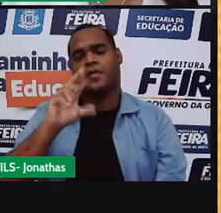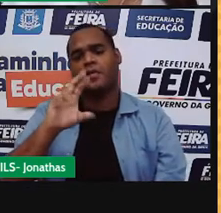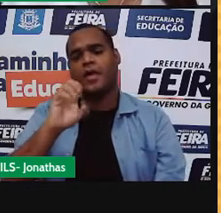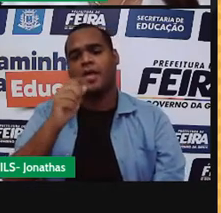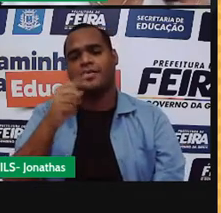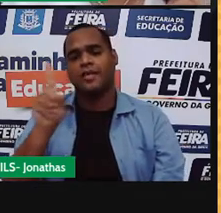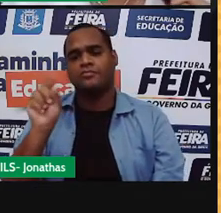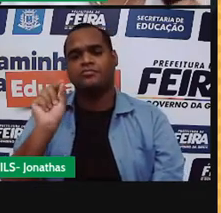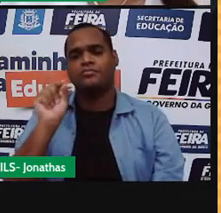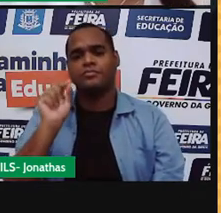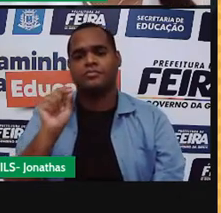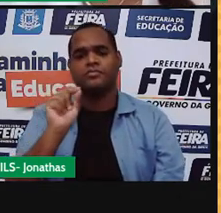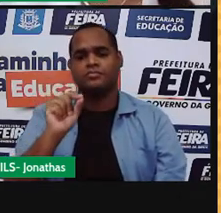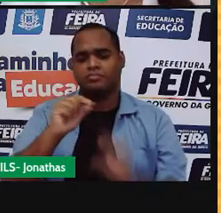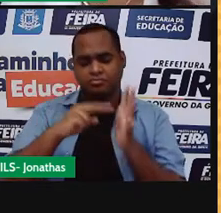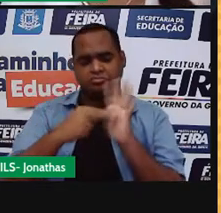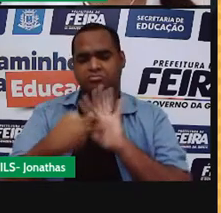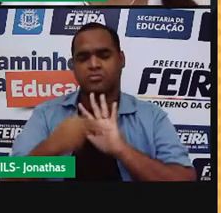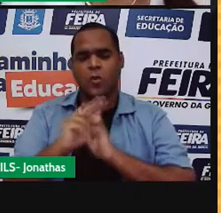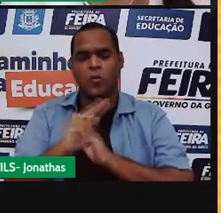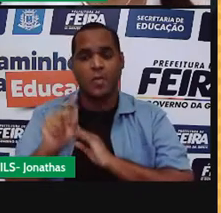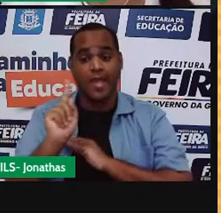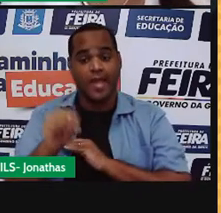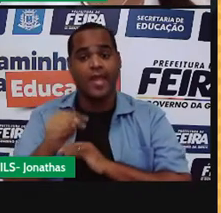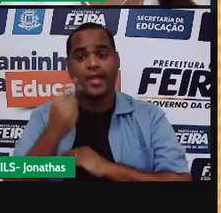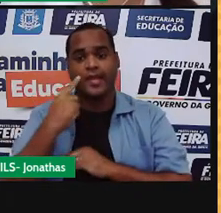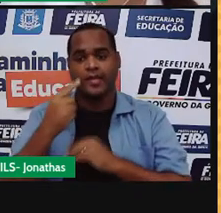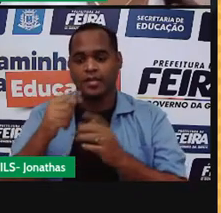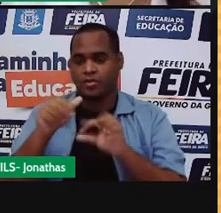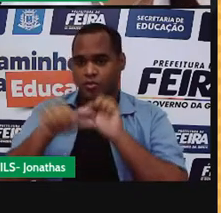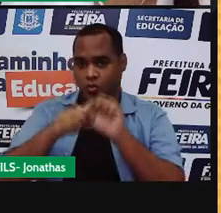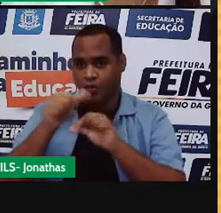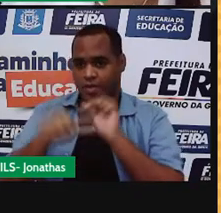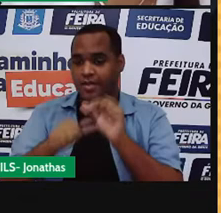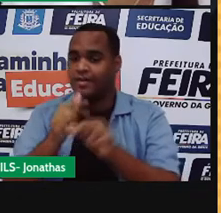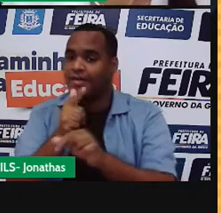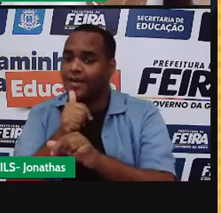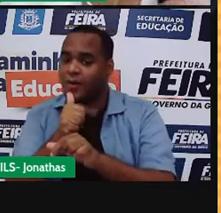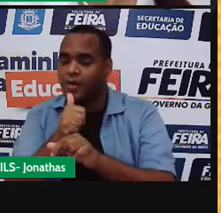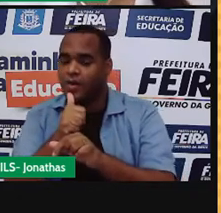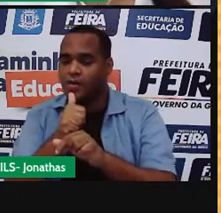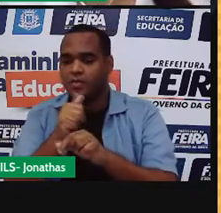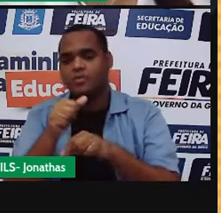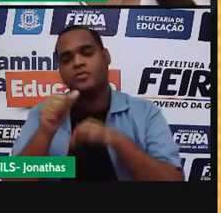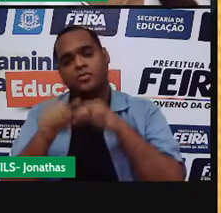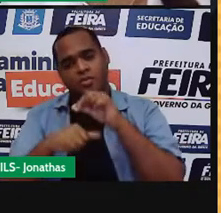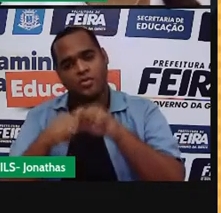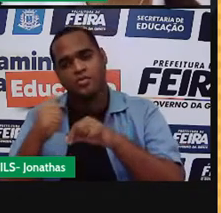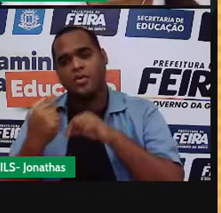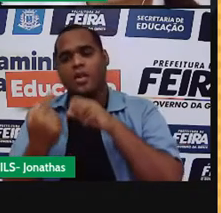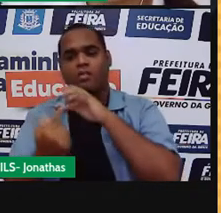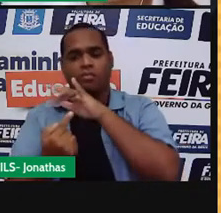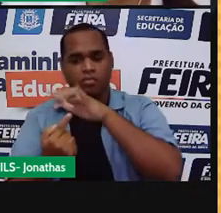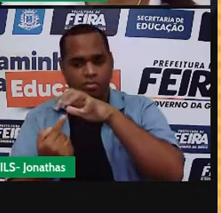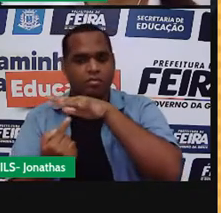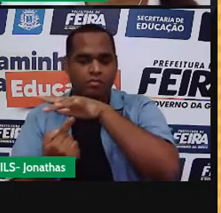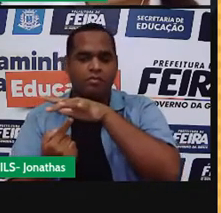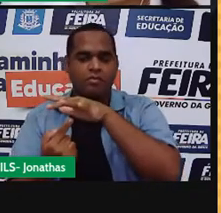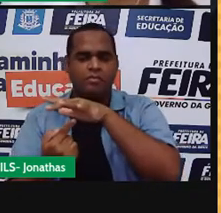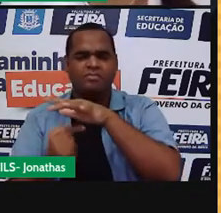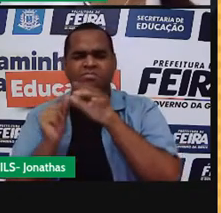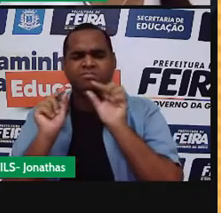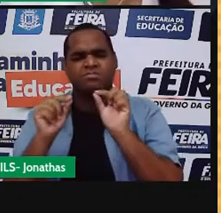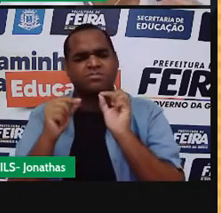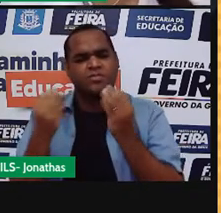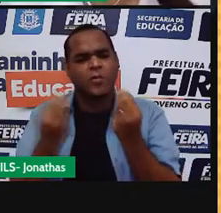evaporação? É quando aquela matéria passa do estado líquido para o estado gasoso. Como